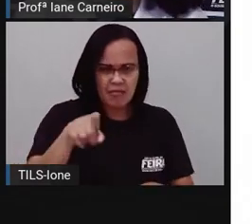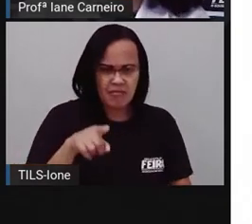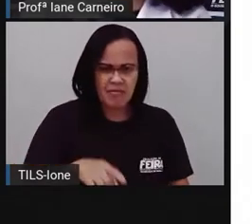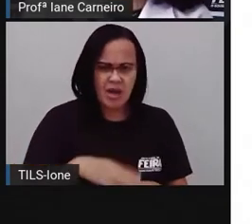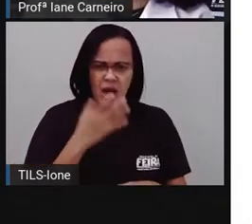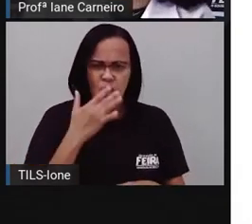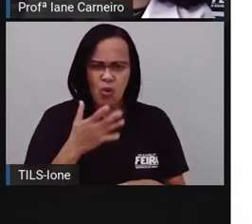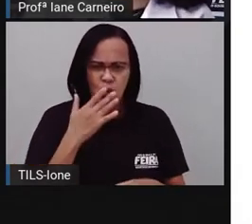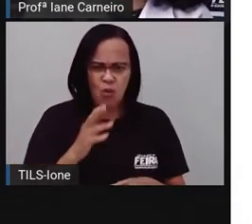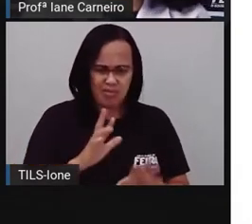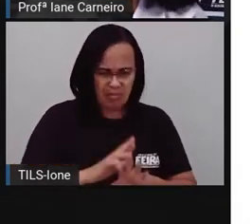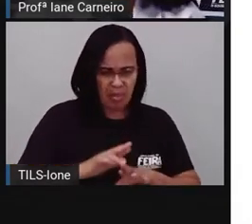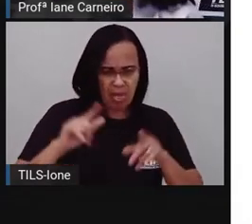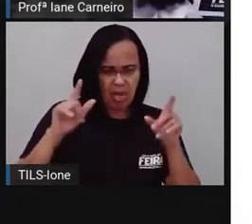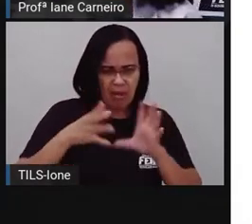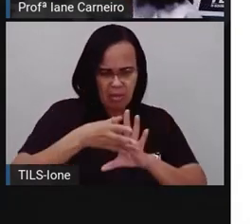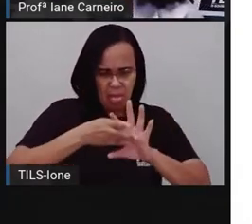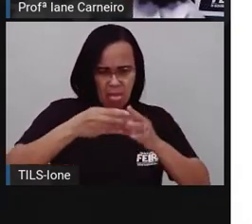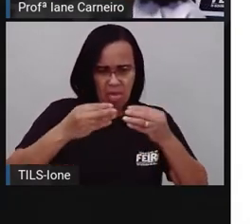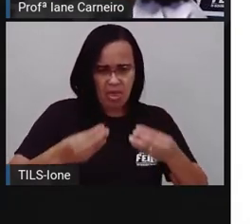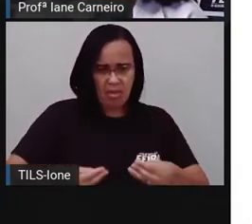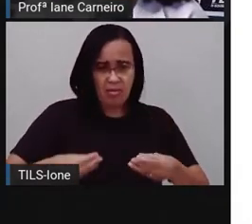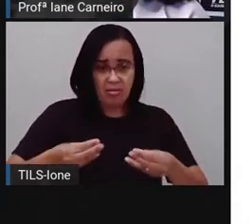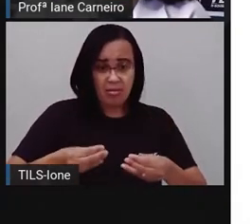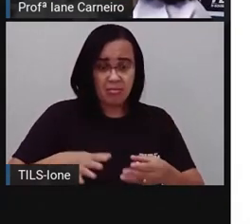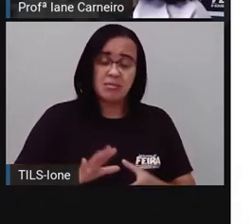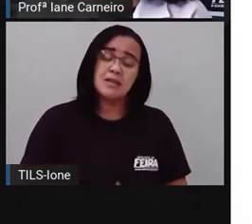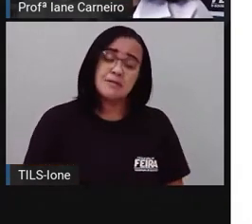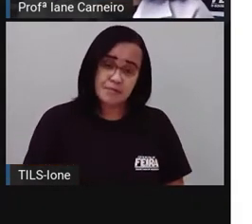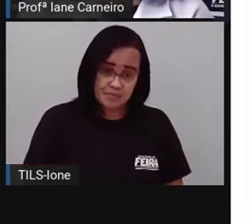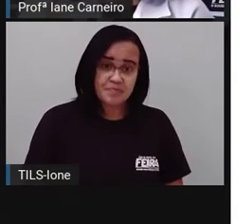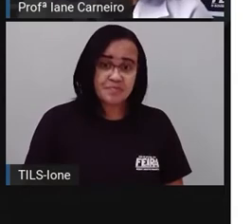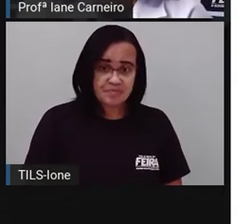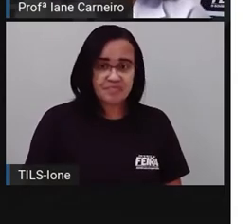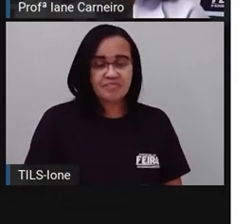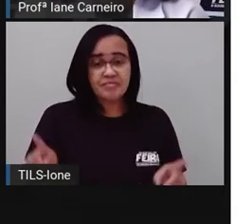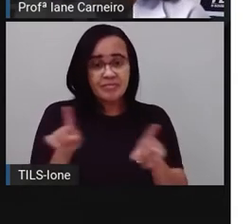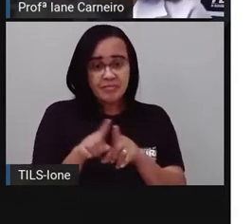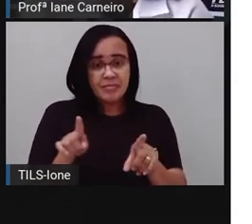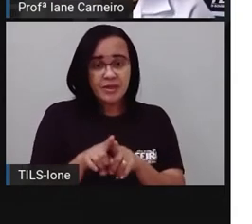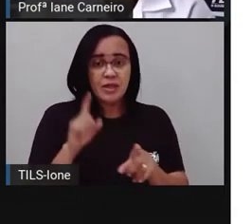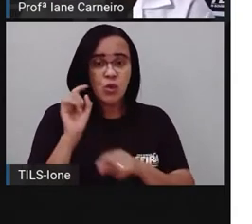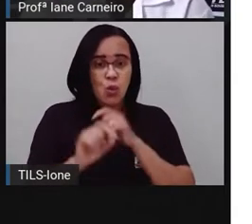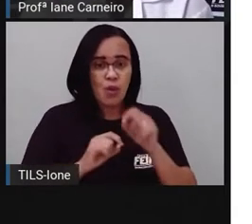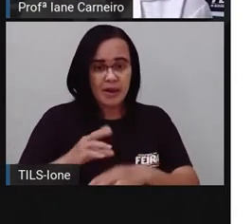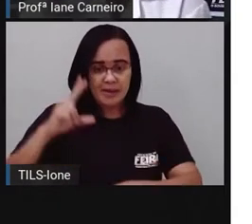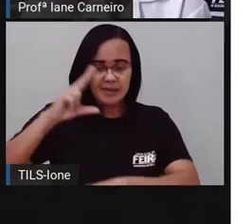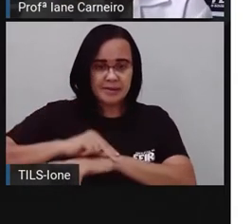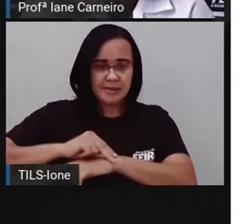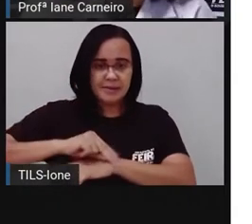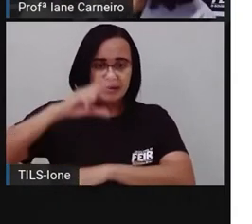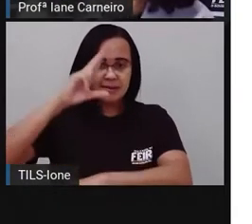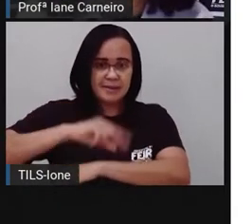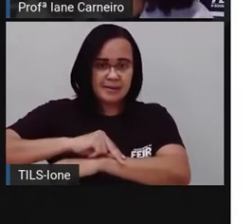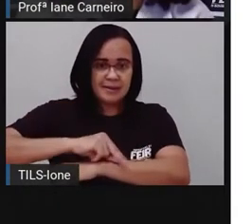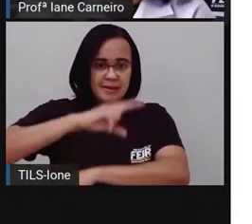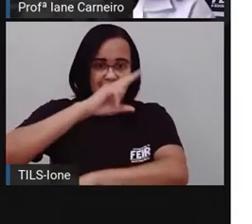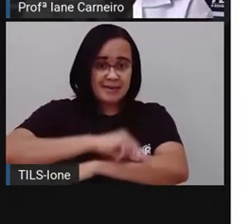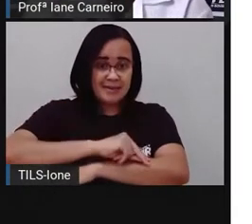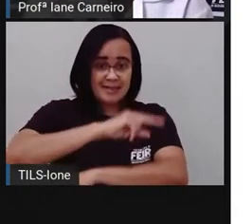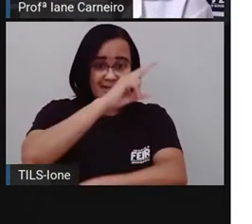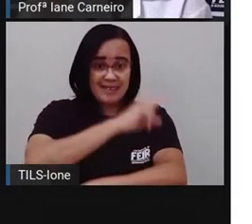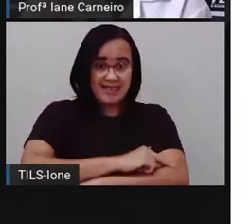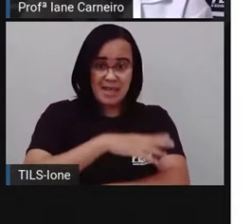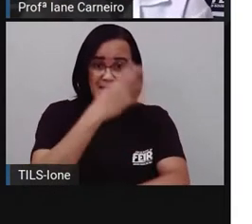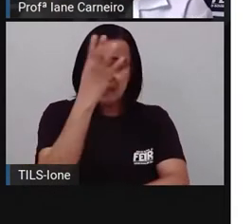né? O senhor pernilongo. Também aparece na história o louva-a-Deus, né? Que é todo sério e aí